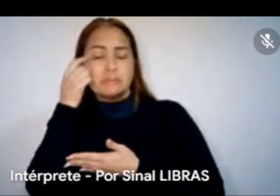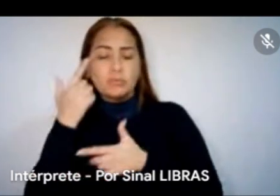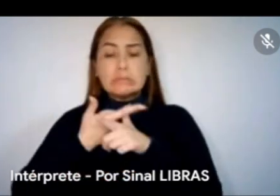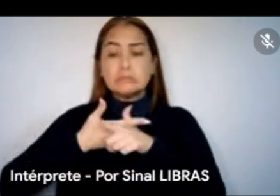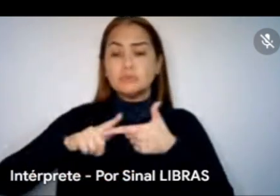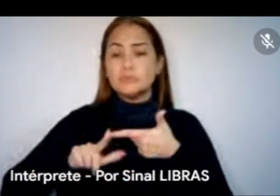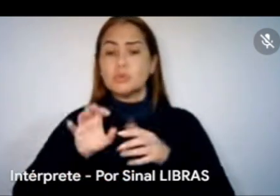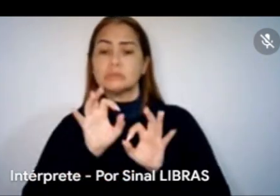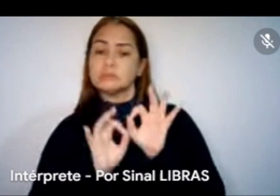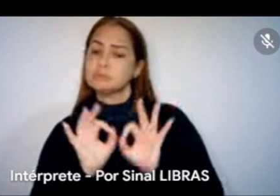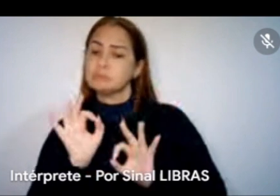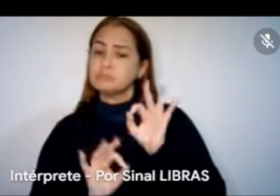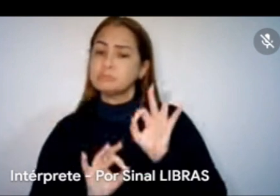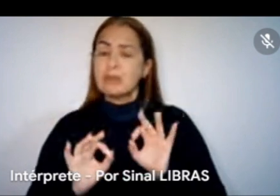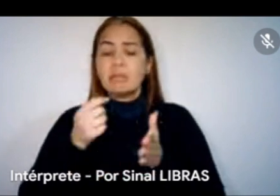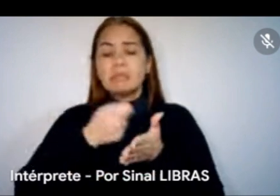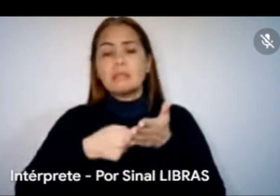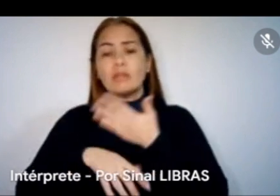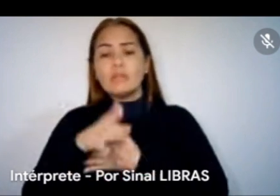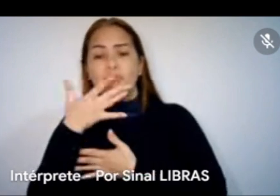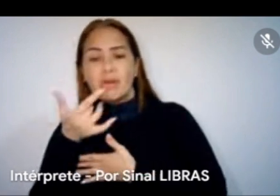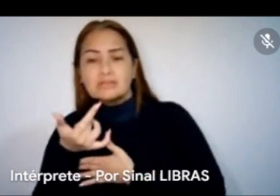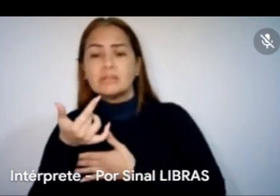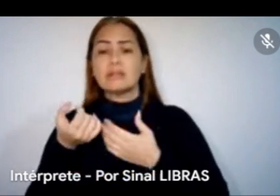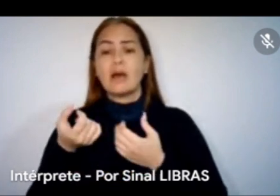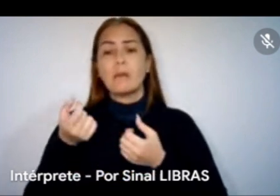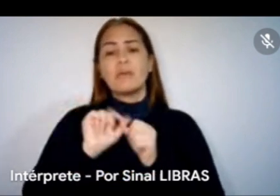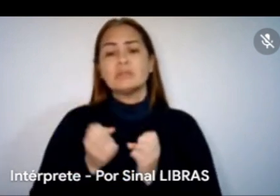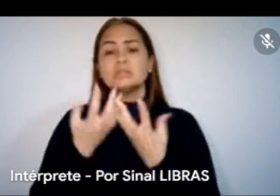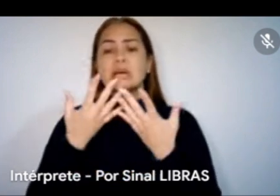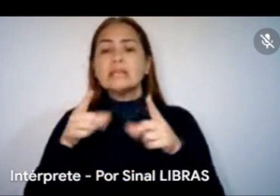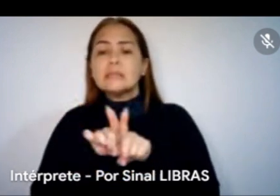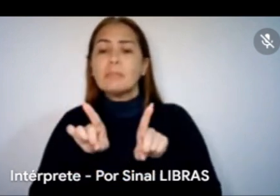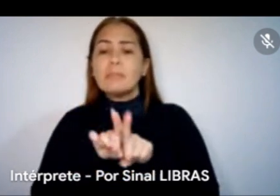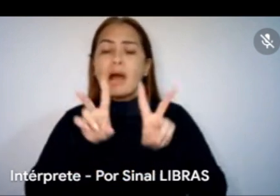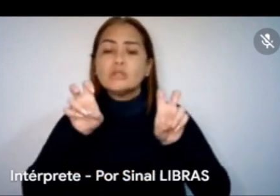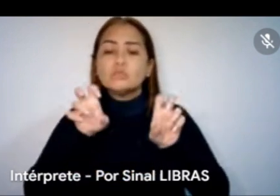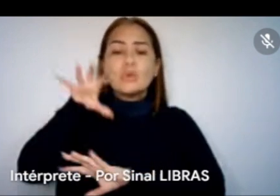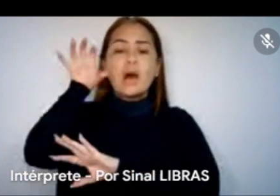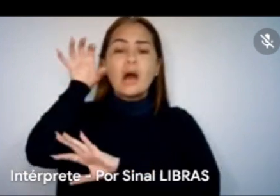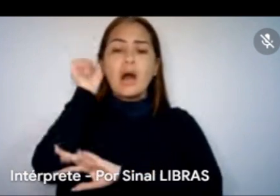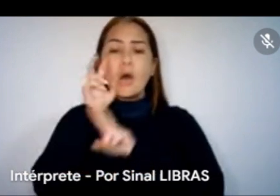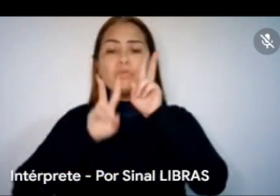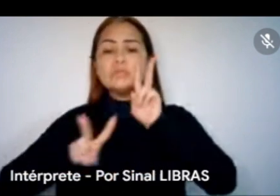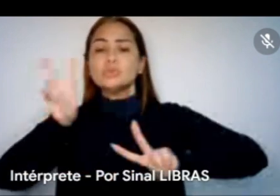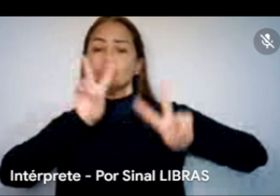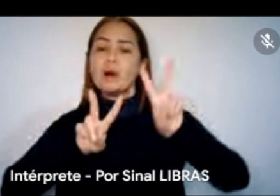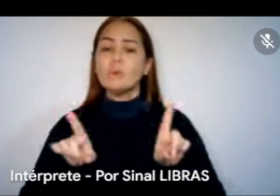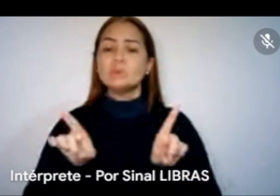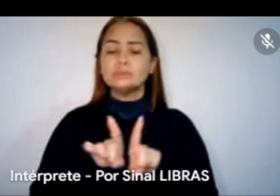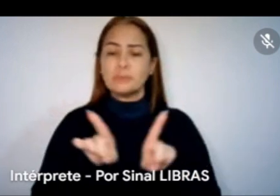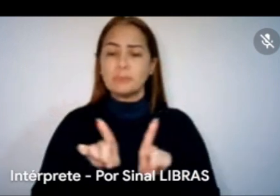pensar dividir tanto para festivais, né? Aqui, tanto os registros audiovisuais, linhas para formação, uma linha também para